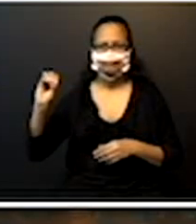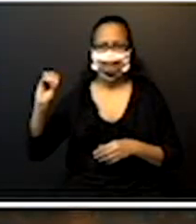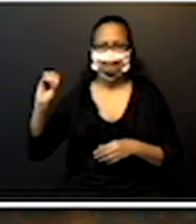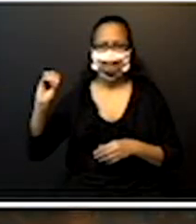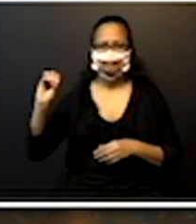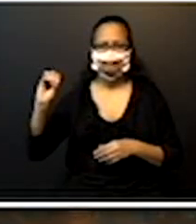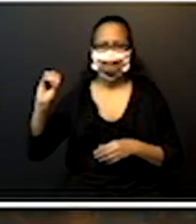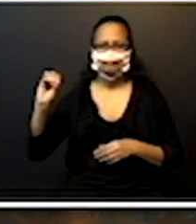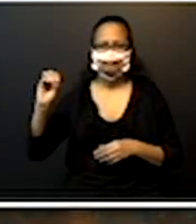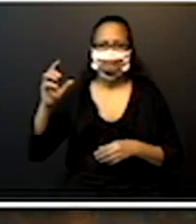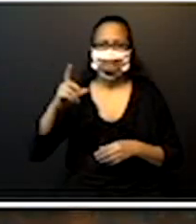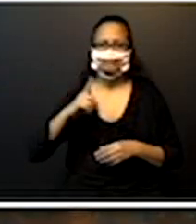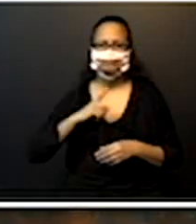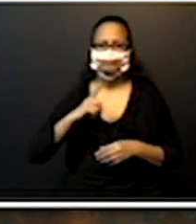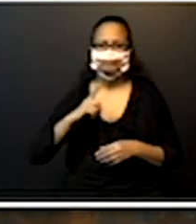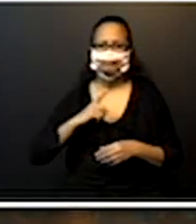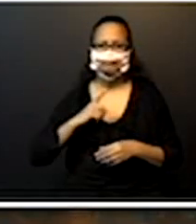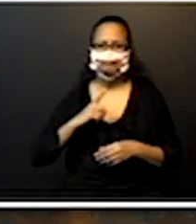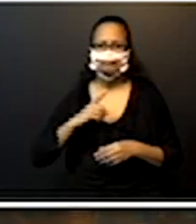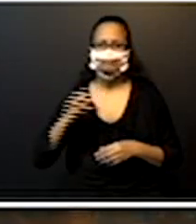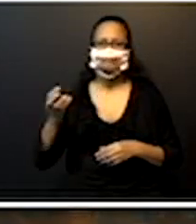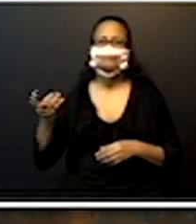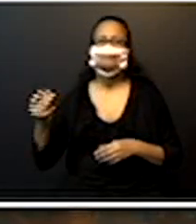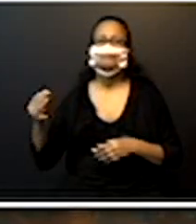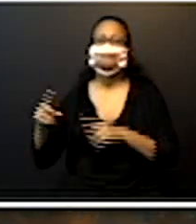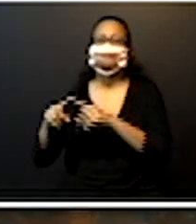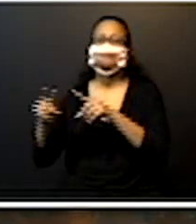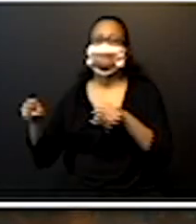então, eu tenho quantas notas de 100?